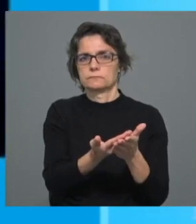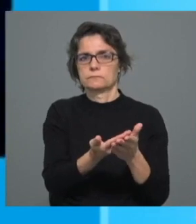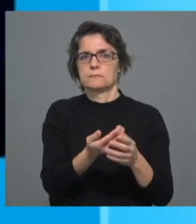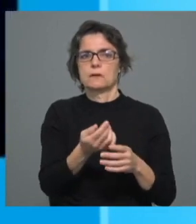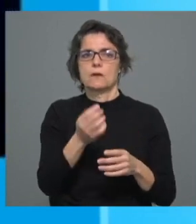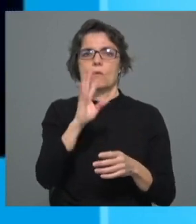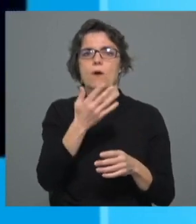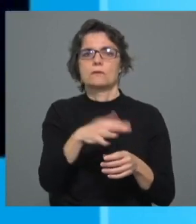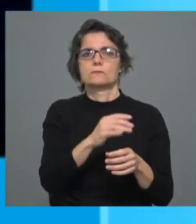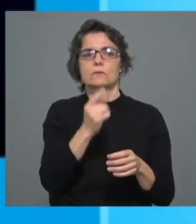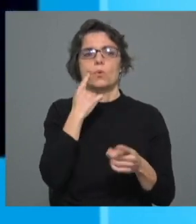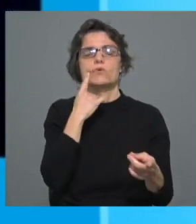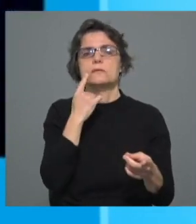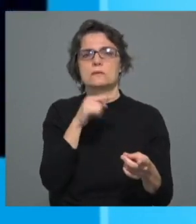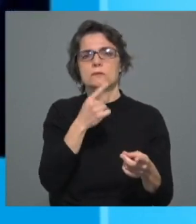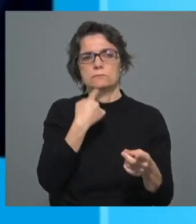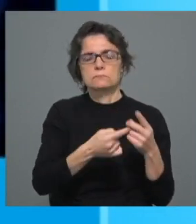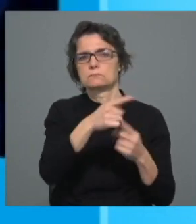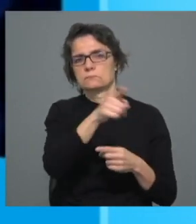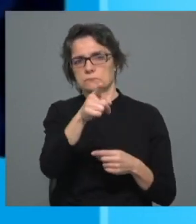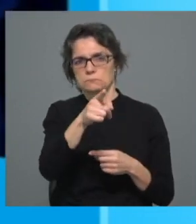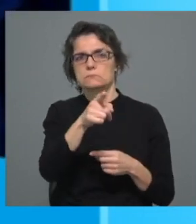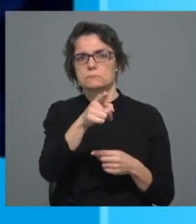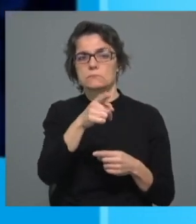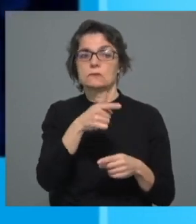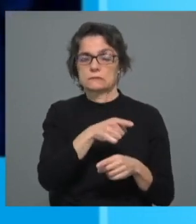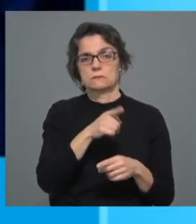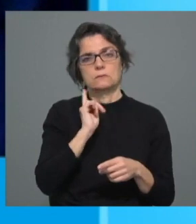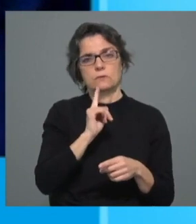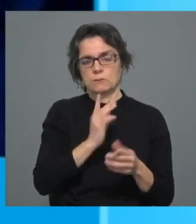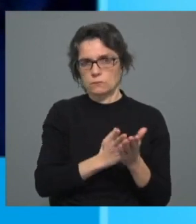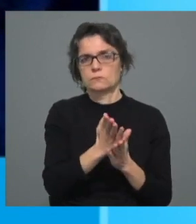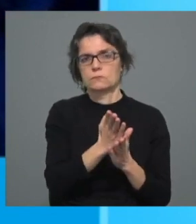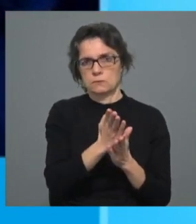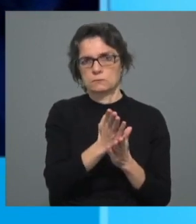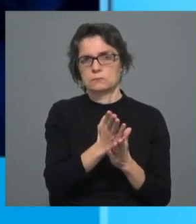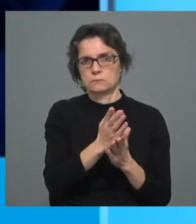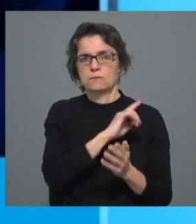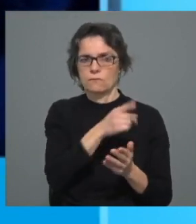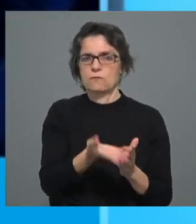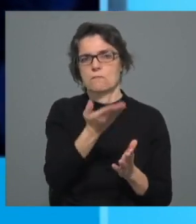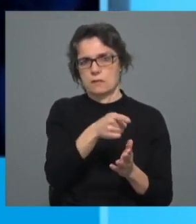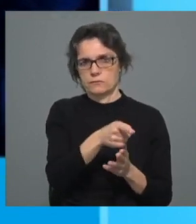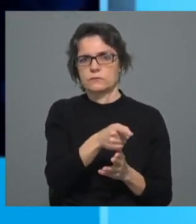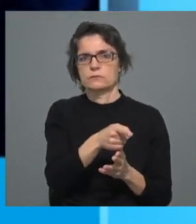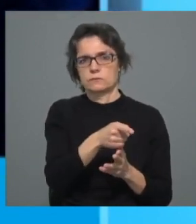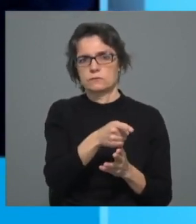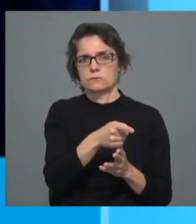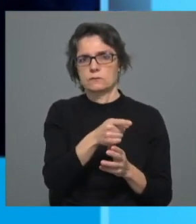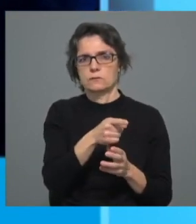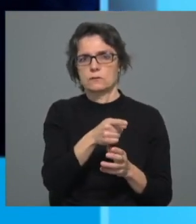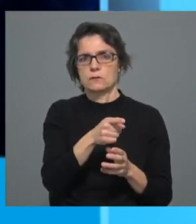conhecido era caso participado, portanto, é preciso reforçar essa orientação. E isso tornar-se claro em